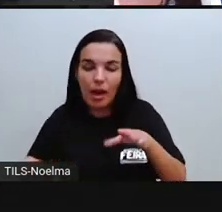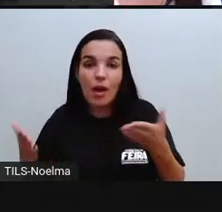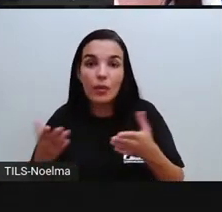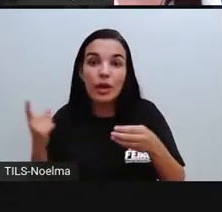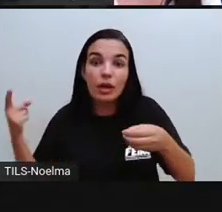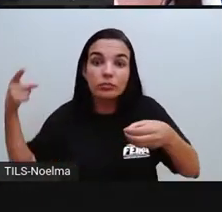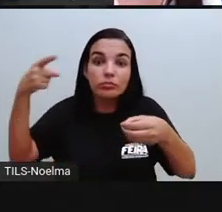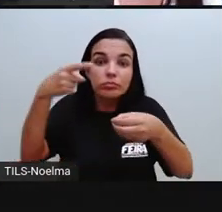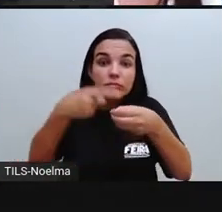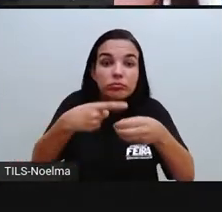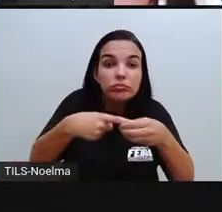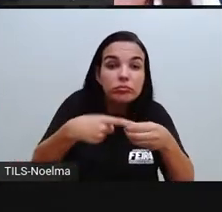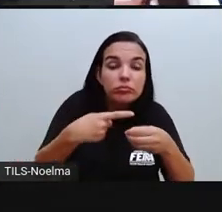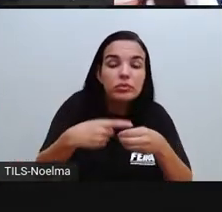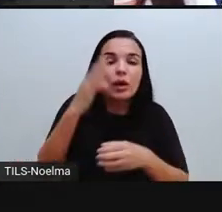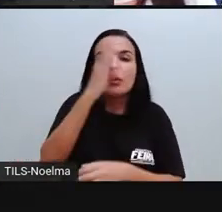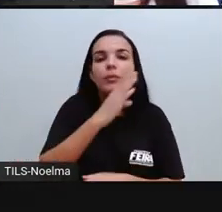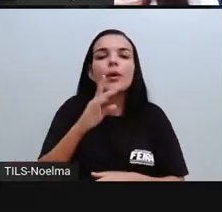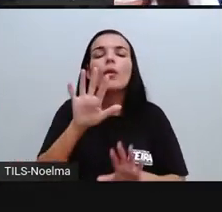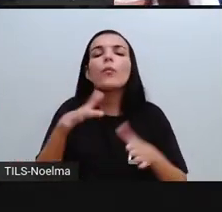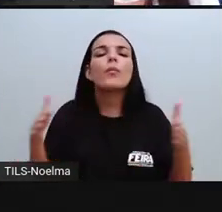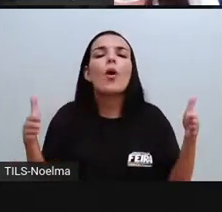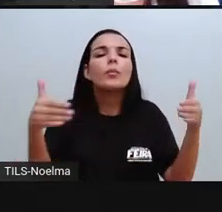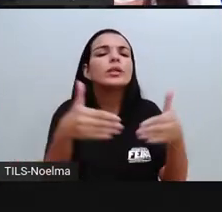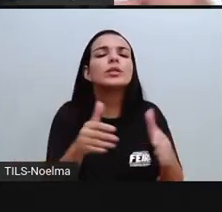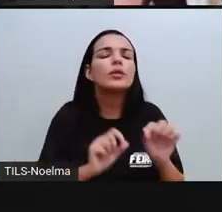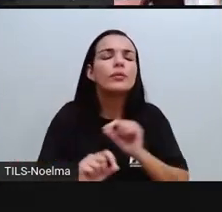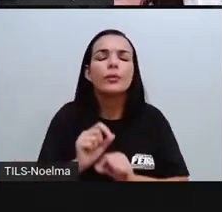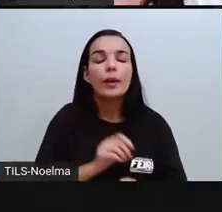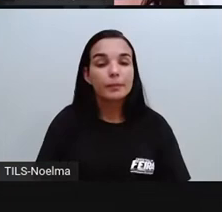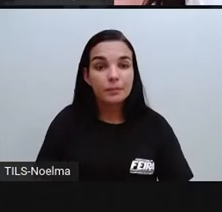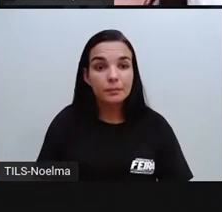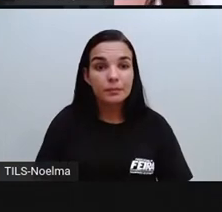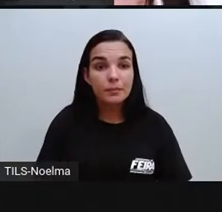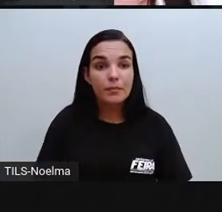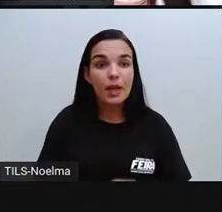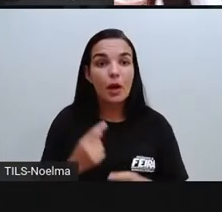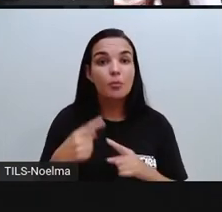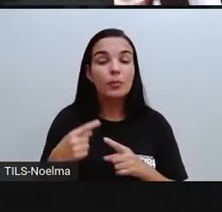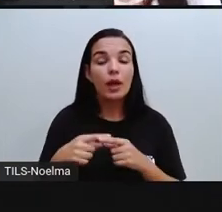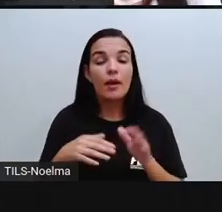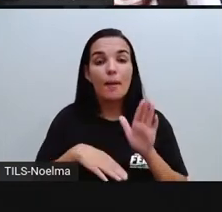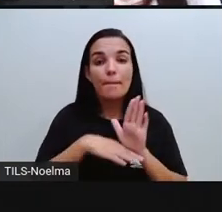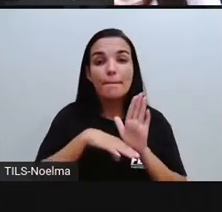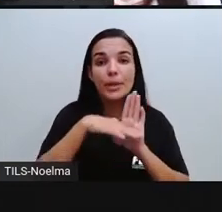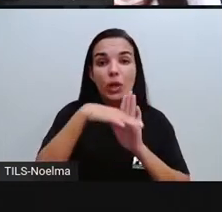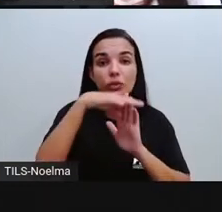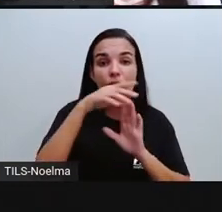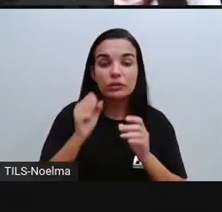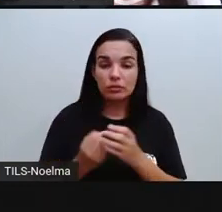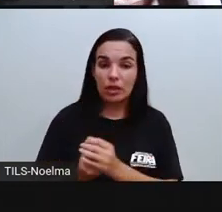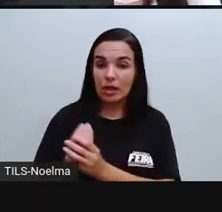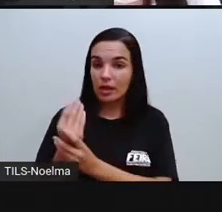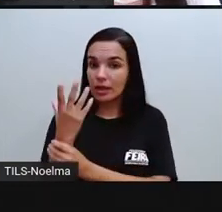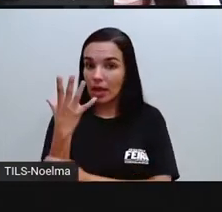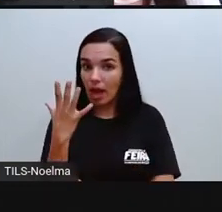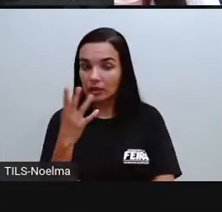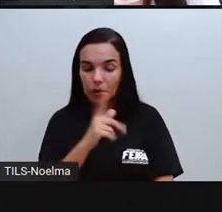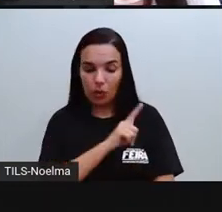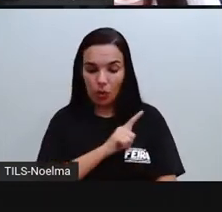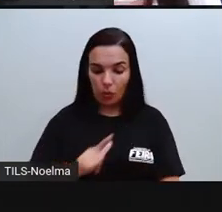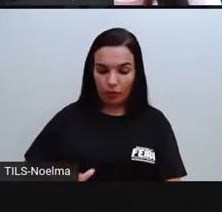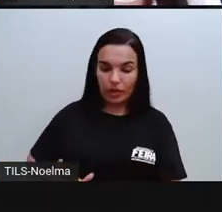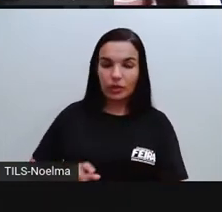interior do Brasil. Com que objetivo isso aconteceu? Foi um projeto que foi criado no governo de Celino